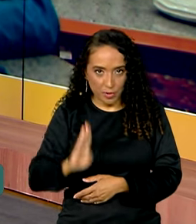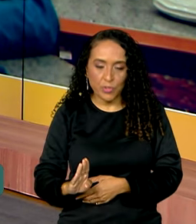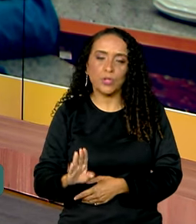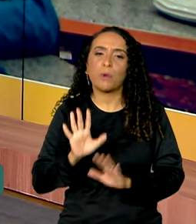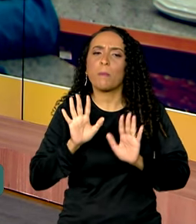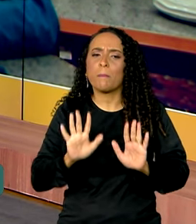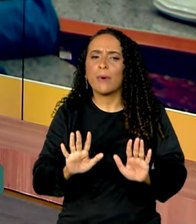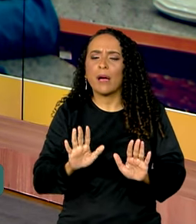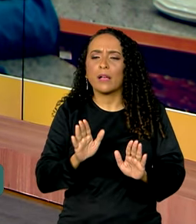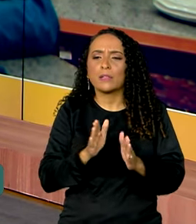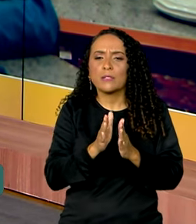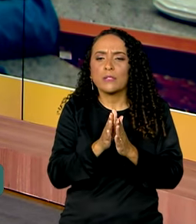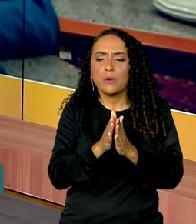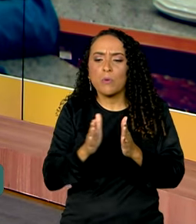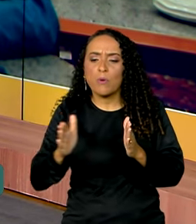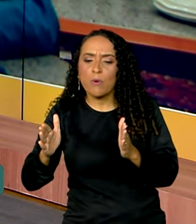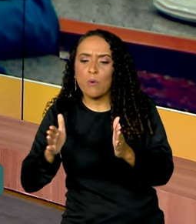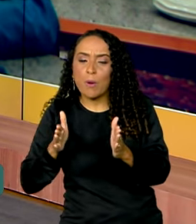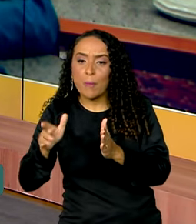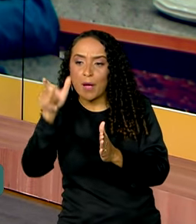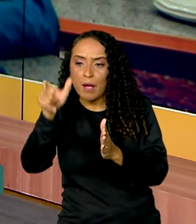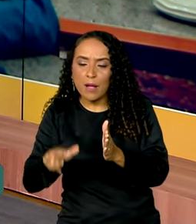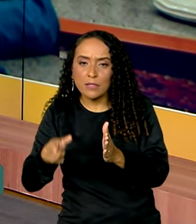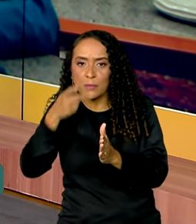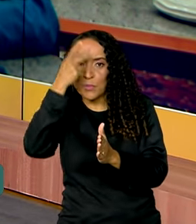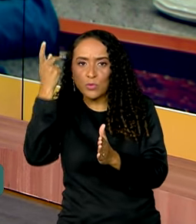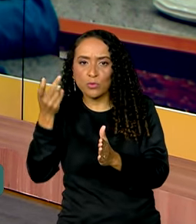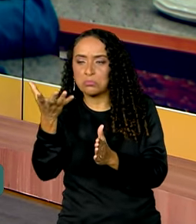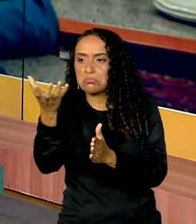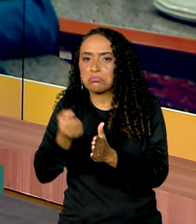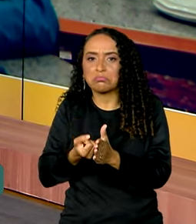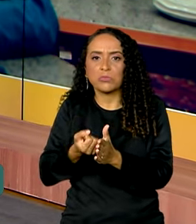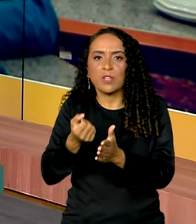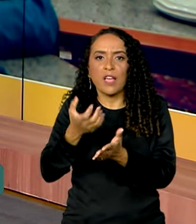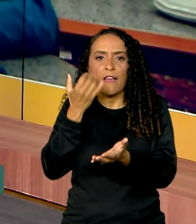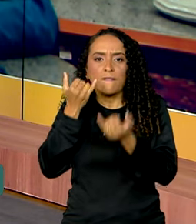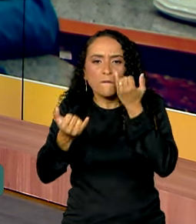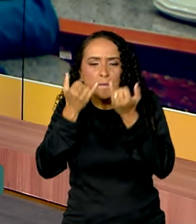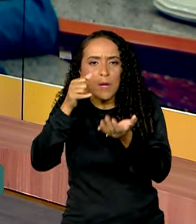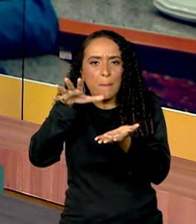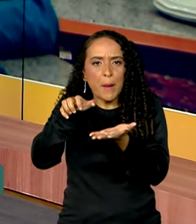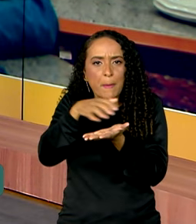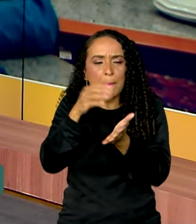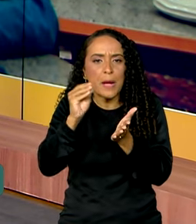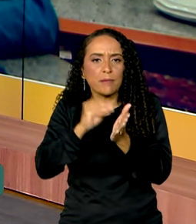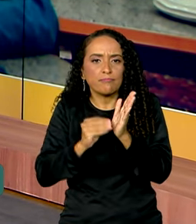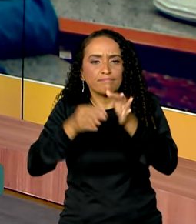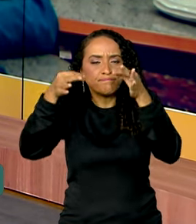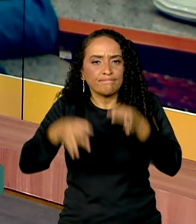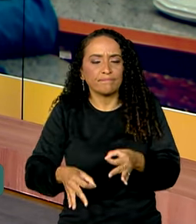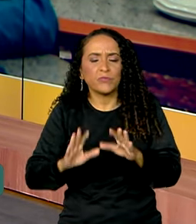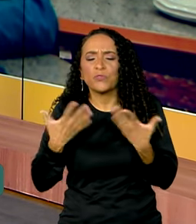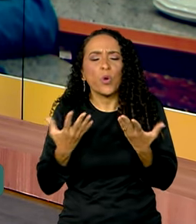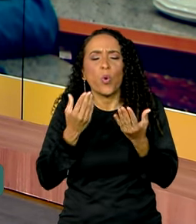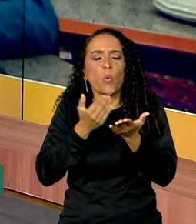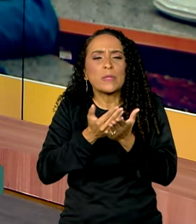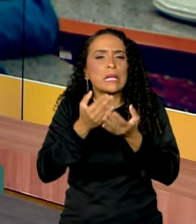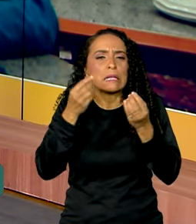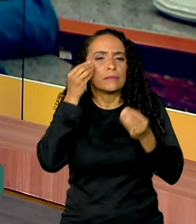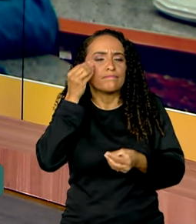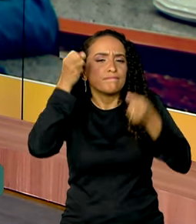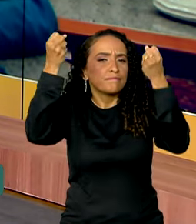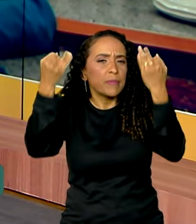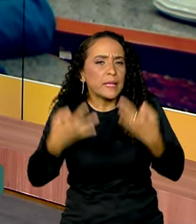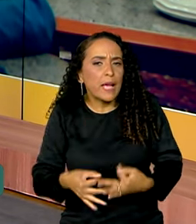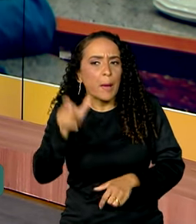mas uma parte desses contribuintes, essas pessoas, não estão com os dados em dia. Vamos começar tentando explicar para o